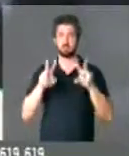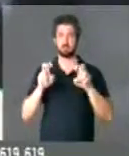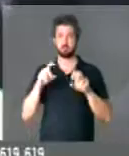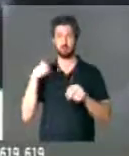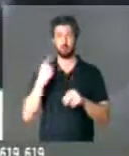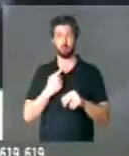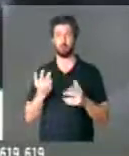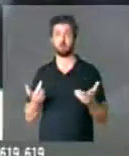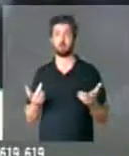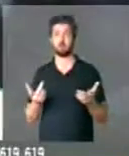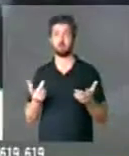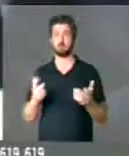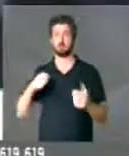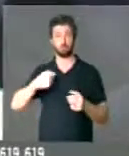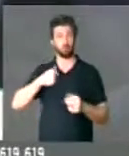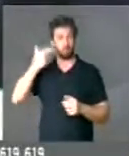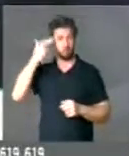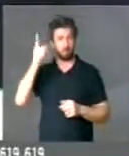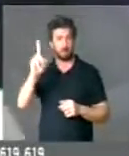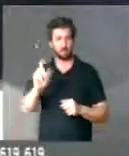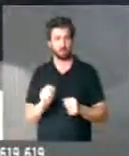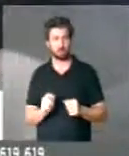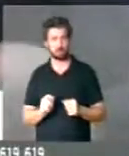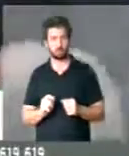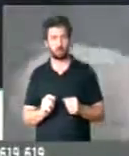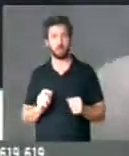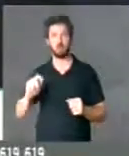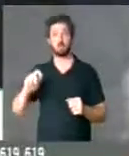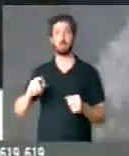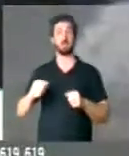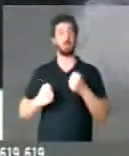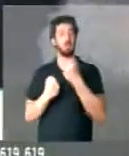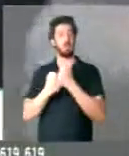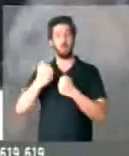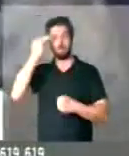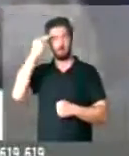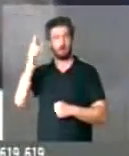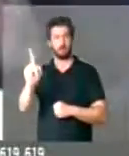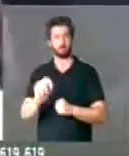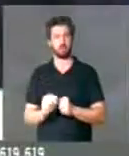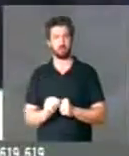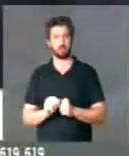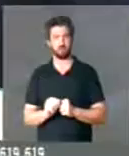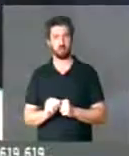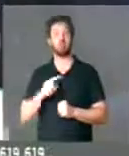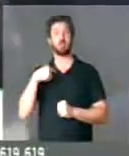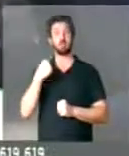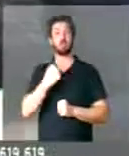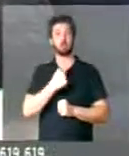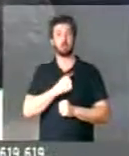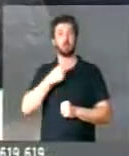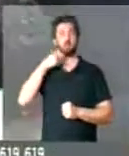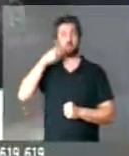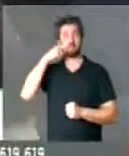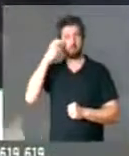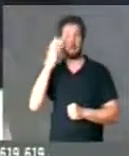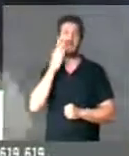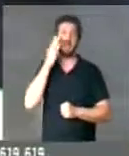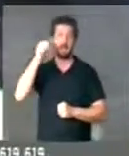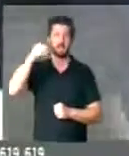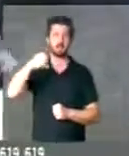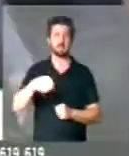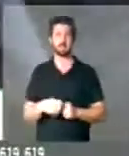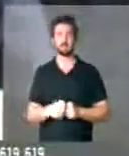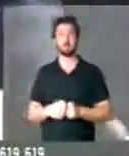a nós. Não somos bandidos e nem apoiamos bandidos. E temos muita vergonha na cara.